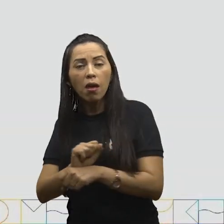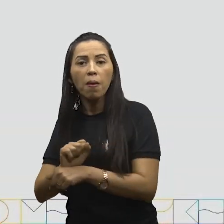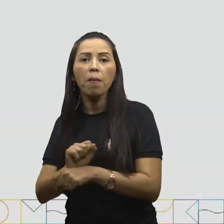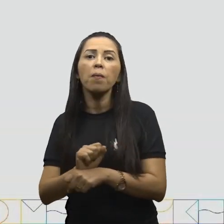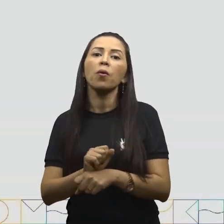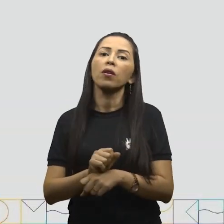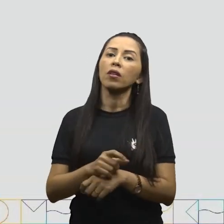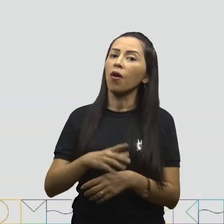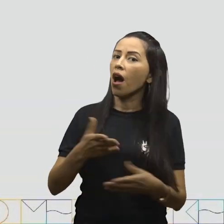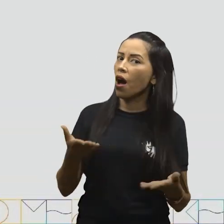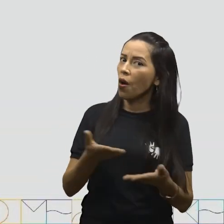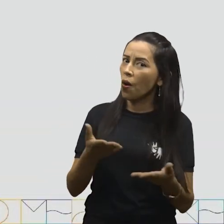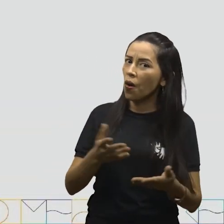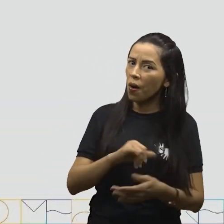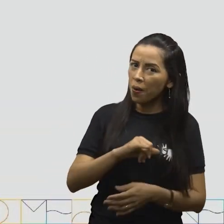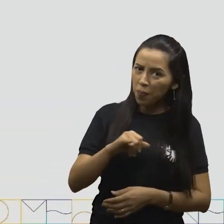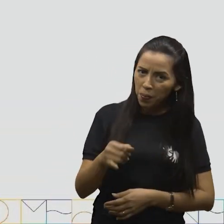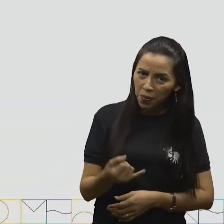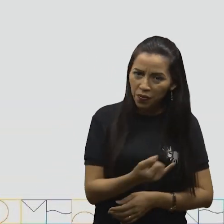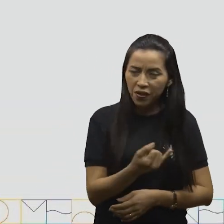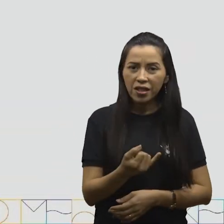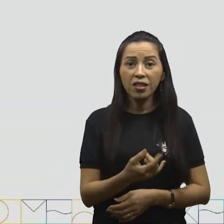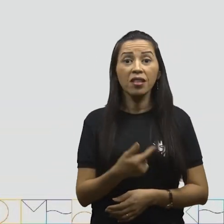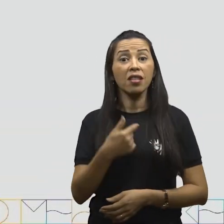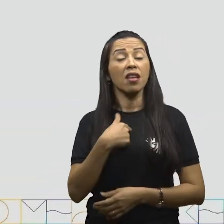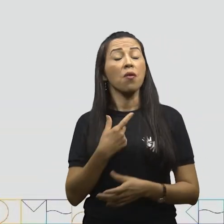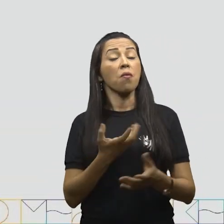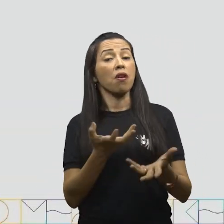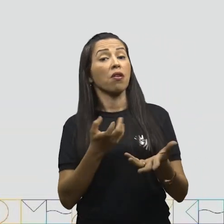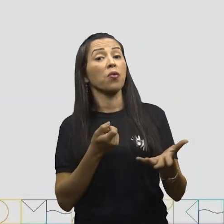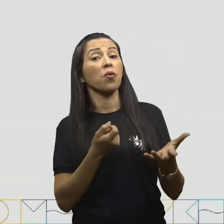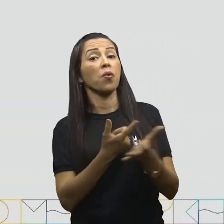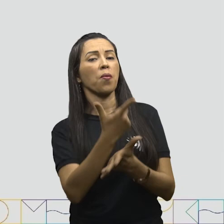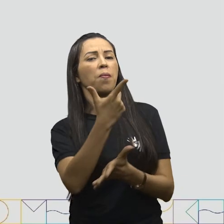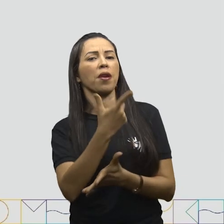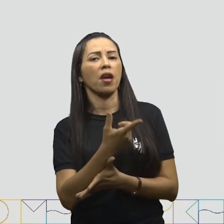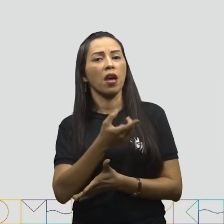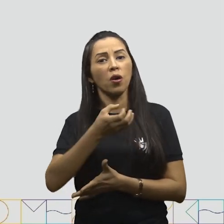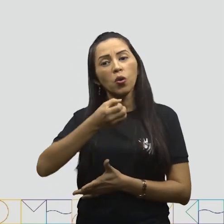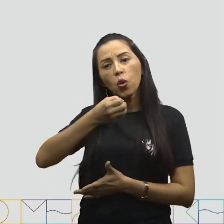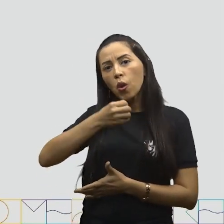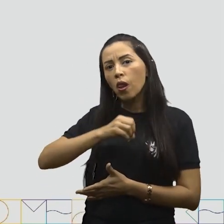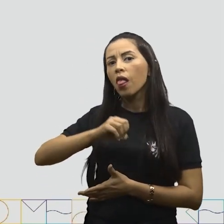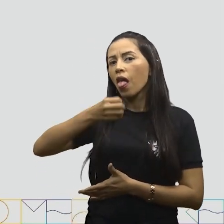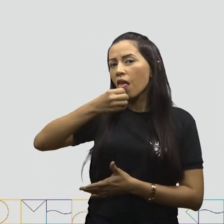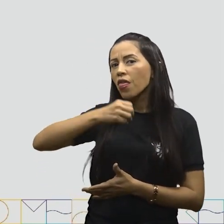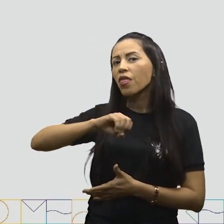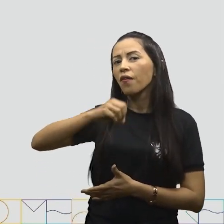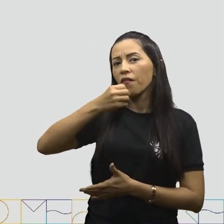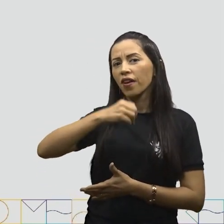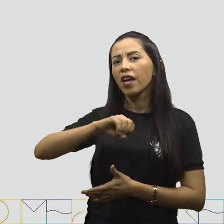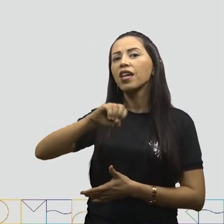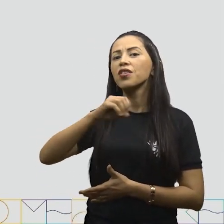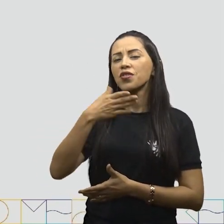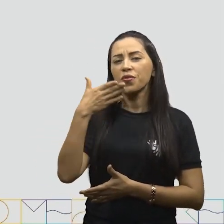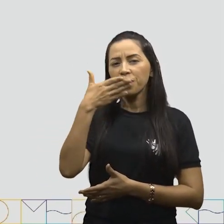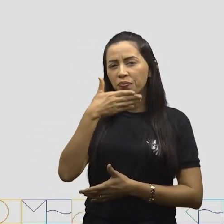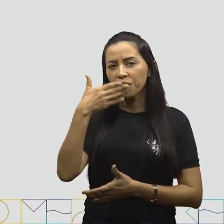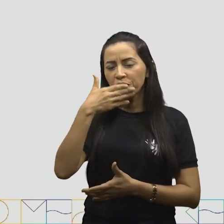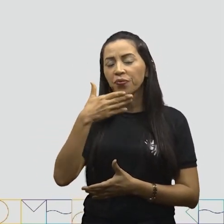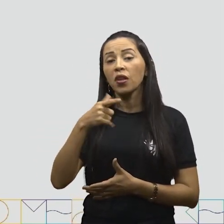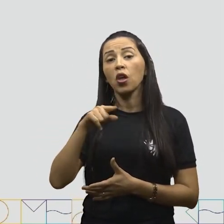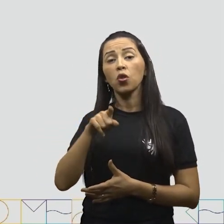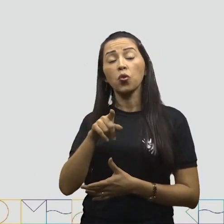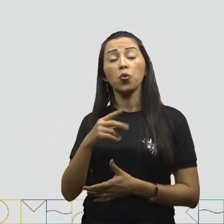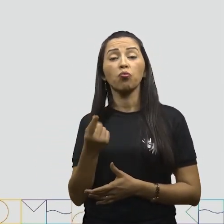Aproveitando isso, eu quero comprar um sorvete no valor de 2